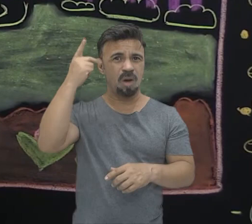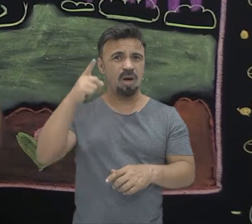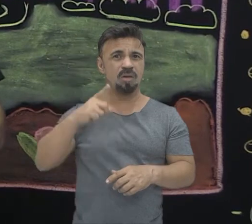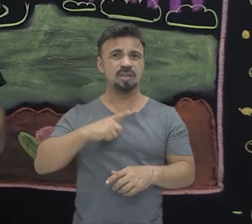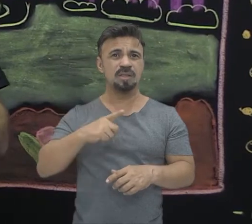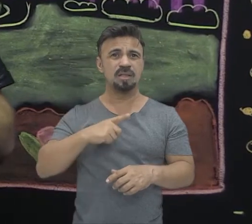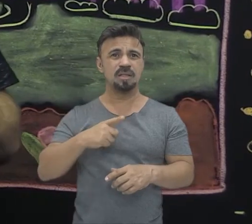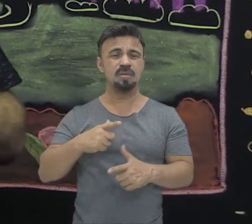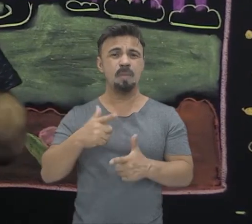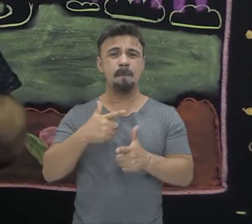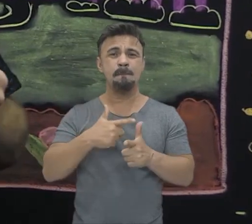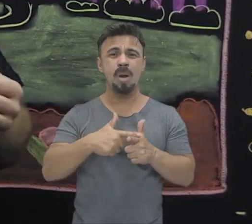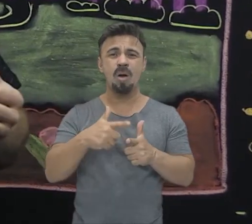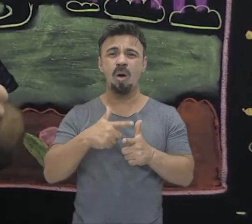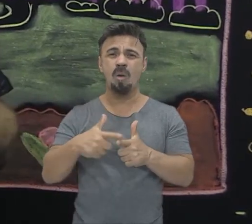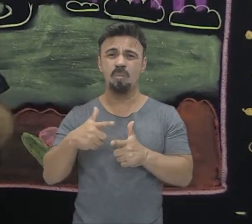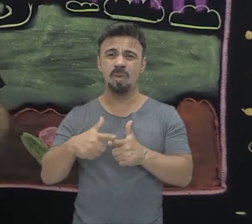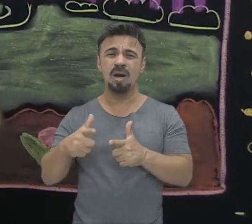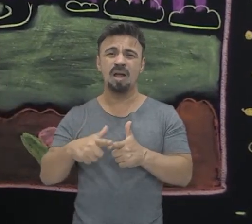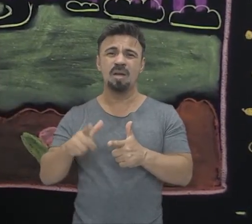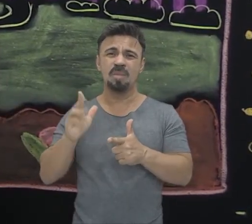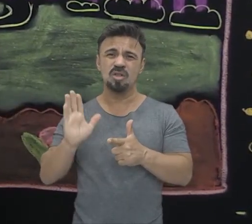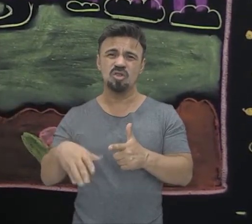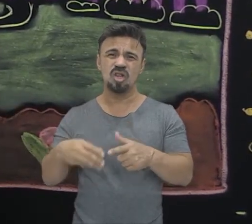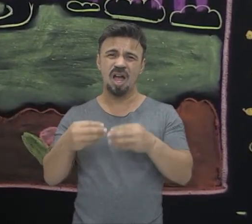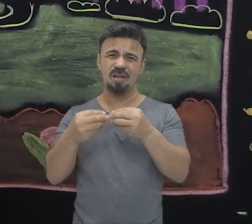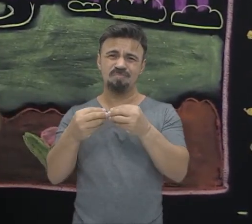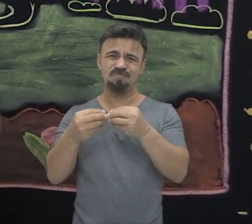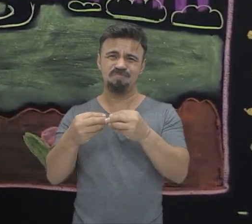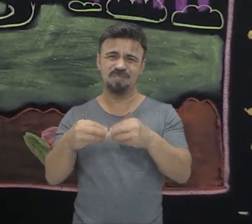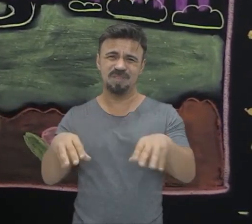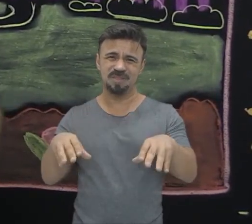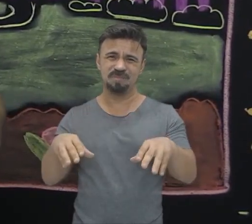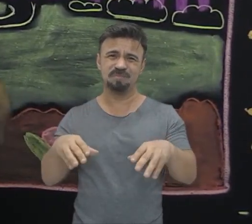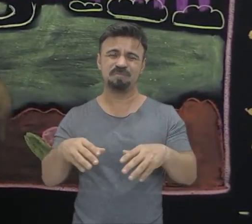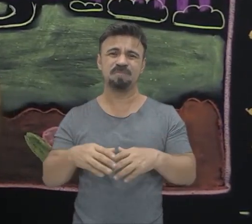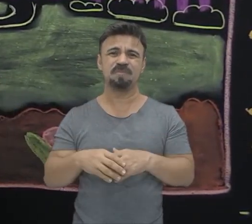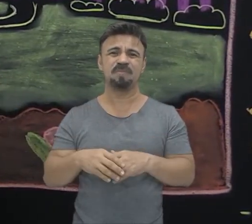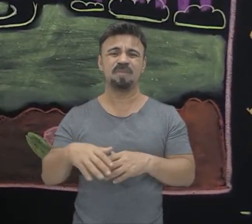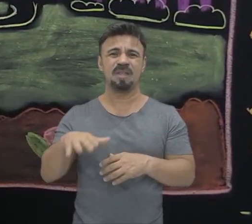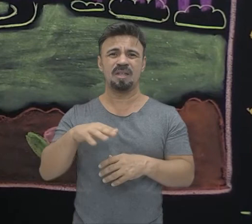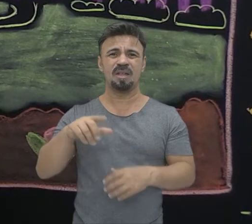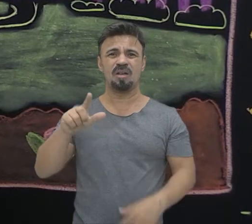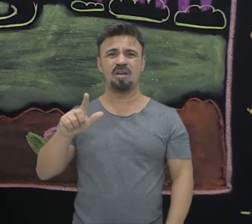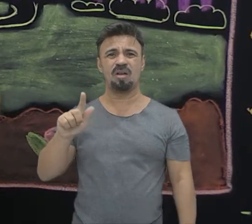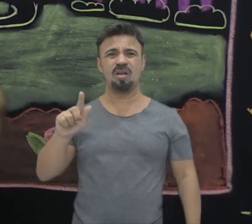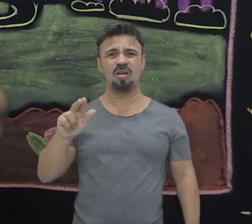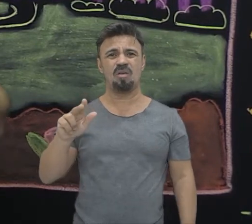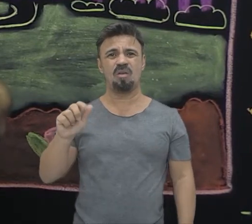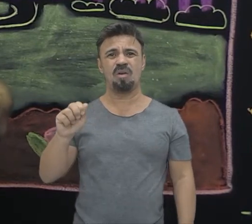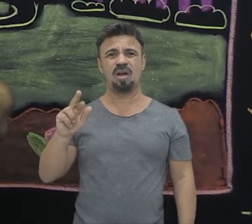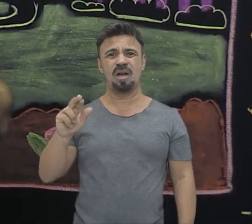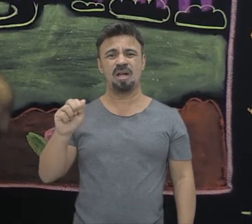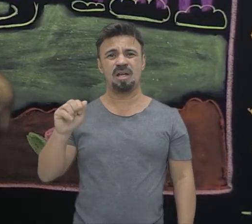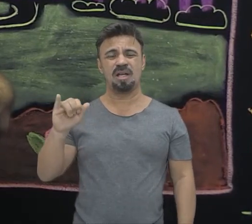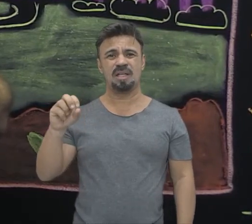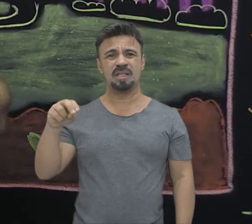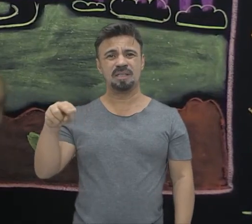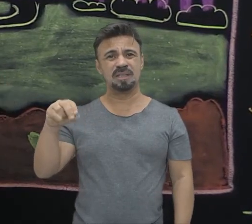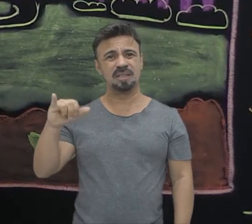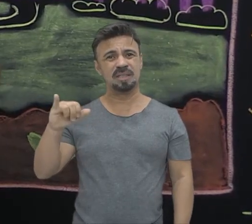aquífero já contaminado. Uma região ali do aquífero Guarani, que é um dos maiores aquíferos do país